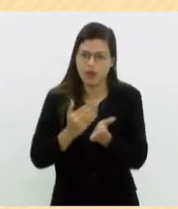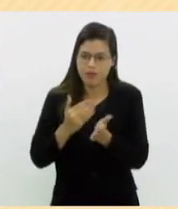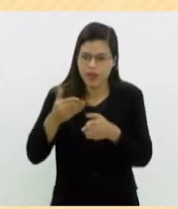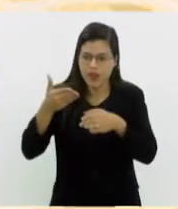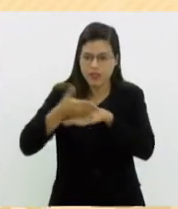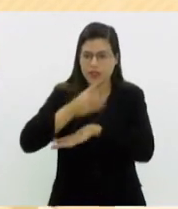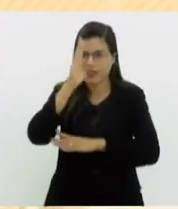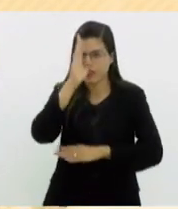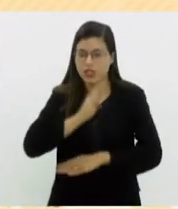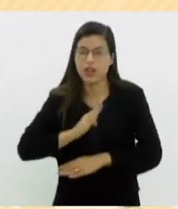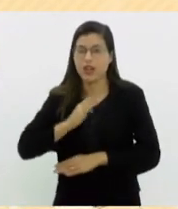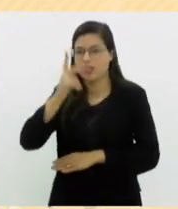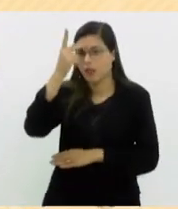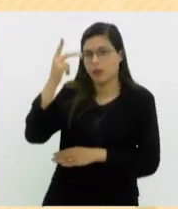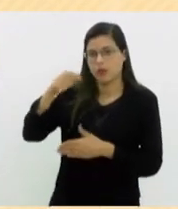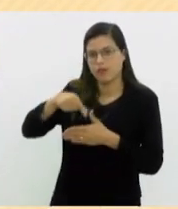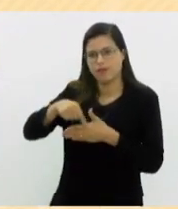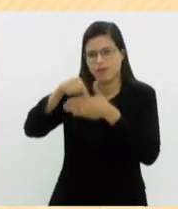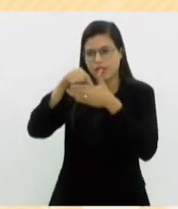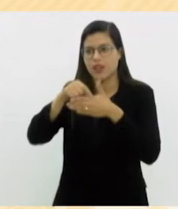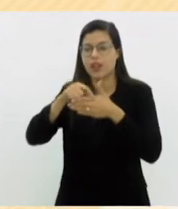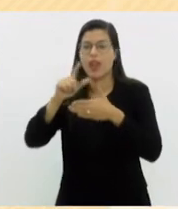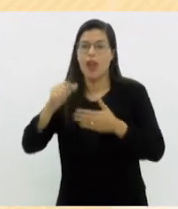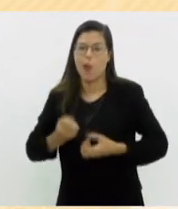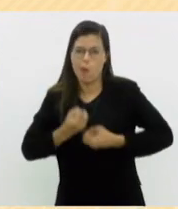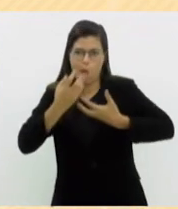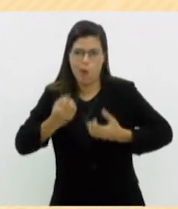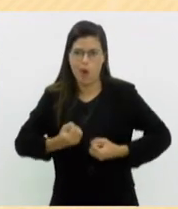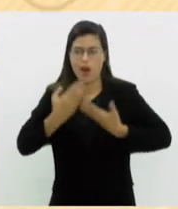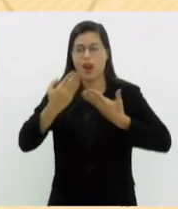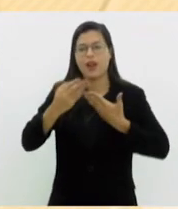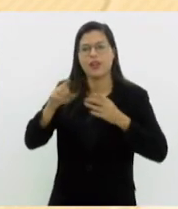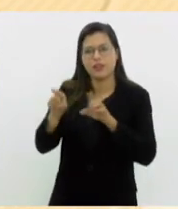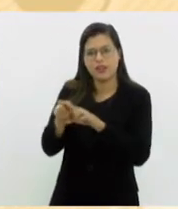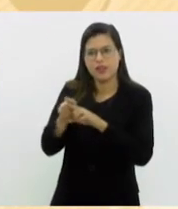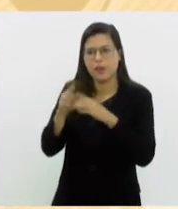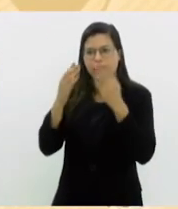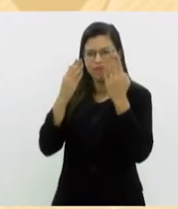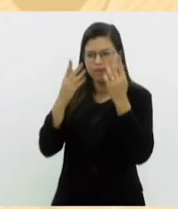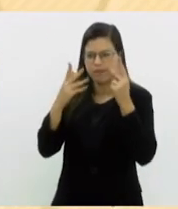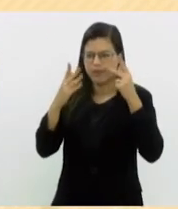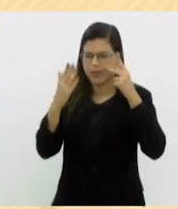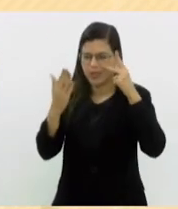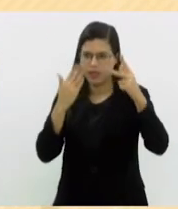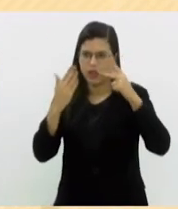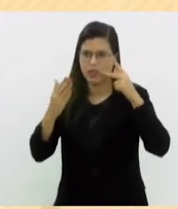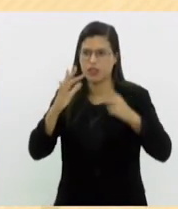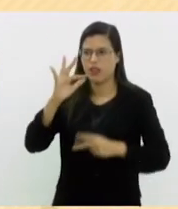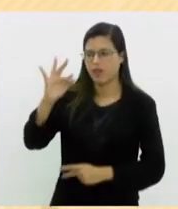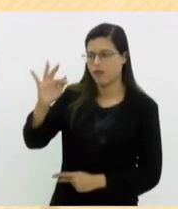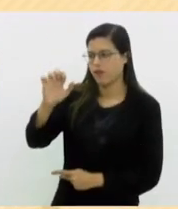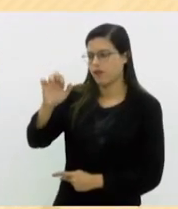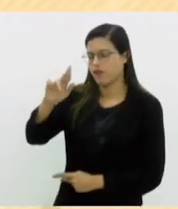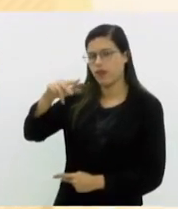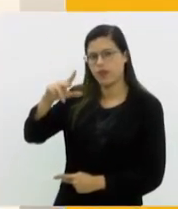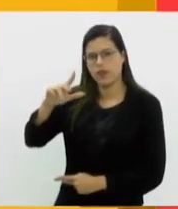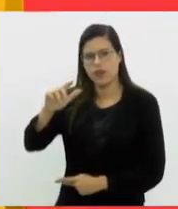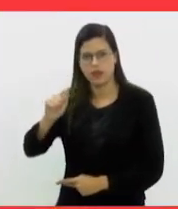a roda de conversa é a poeta, escritora e psicanalista Fernanda Sampaio. Todos estão convidados.